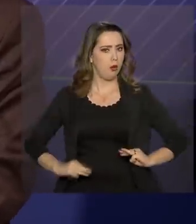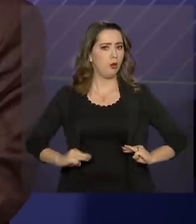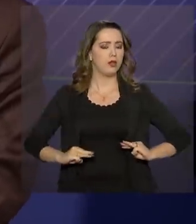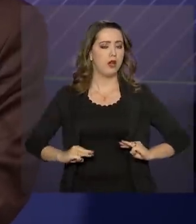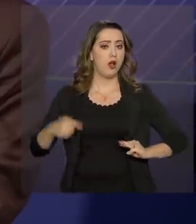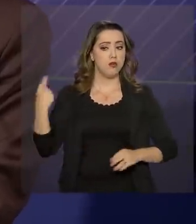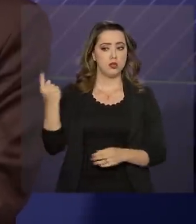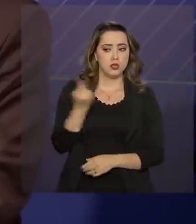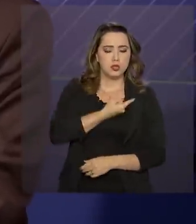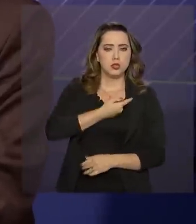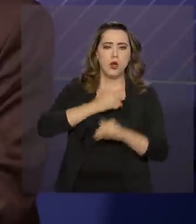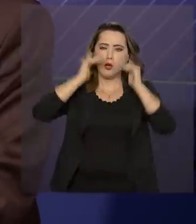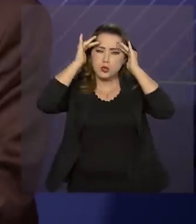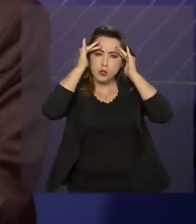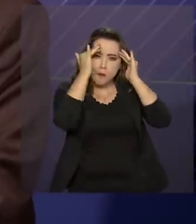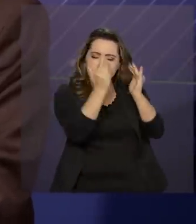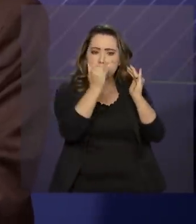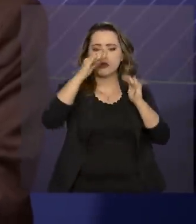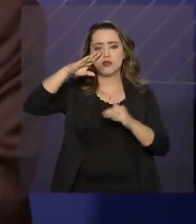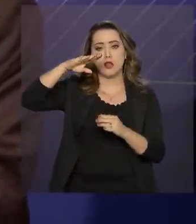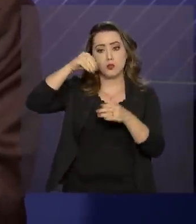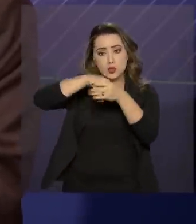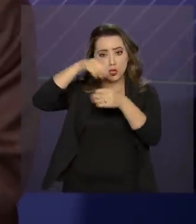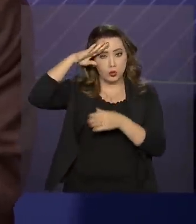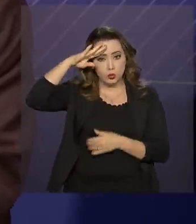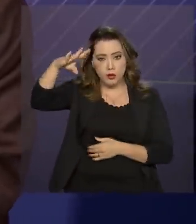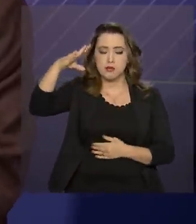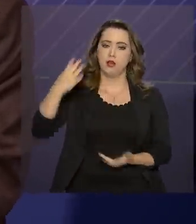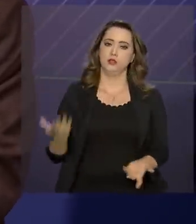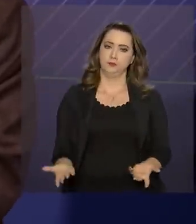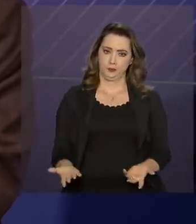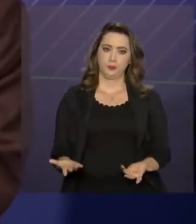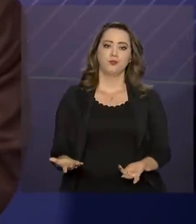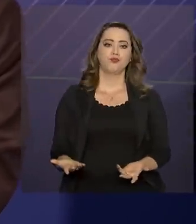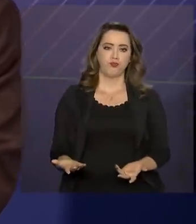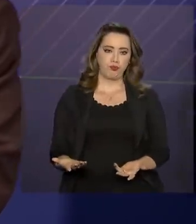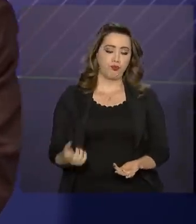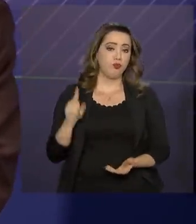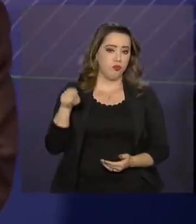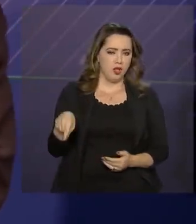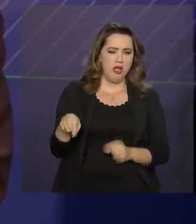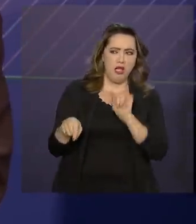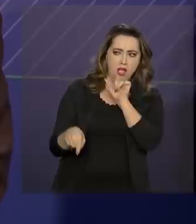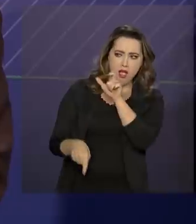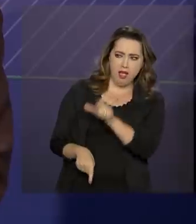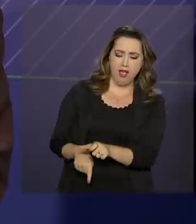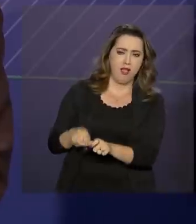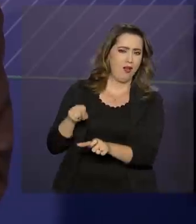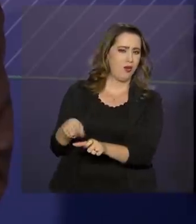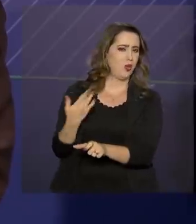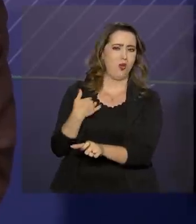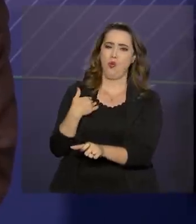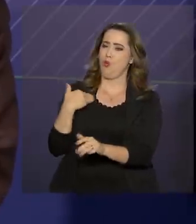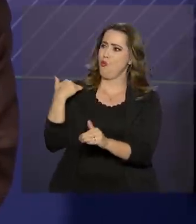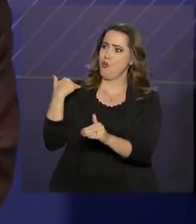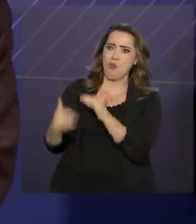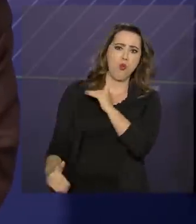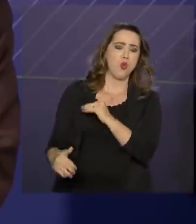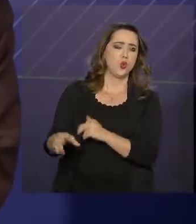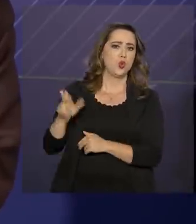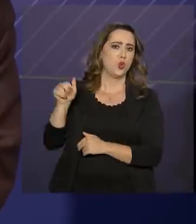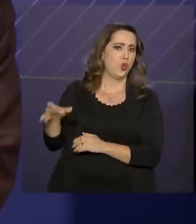praticamos nas Forças Armadas Brasileiras. Registo que se trata de um caso inadmissível.